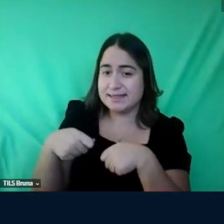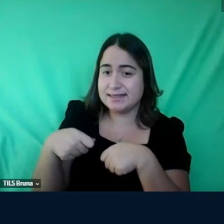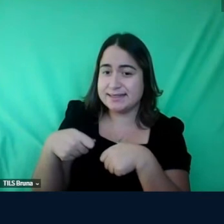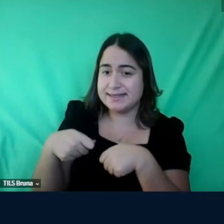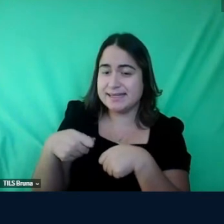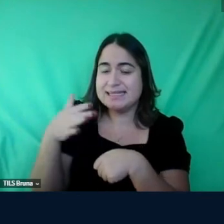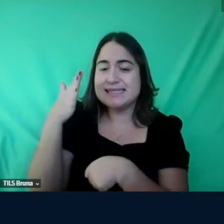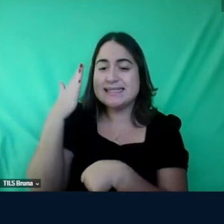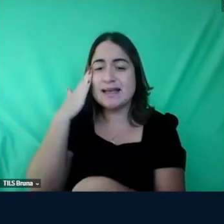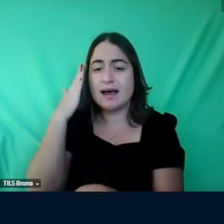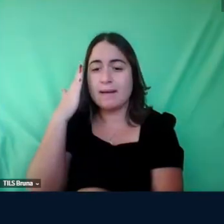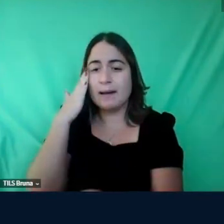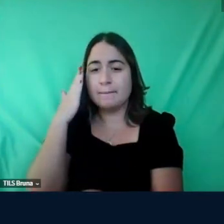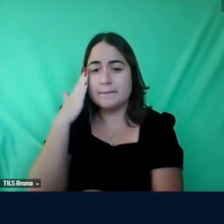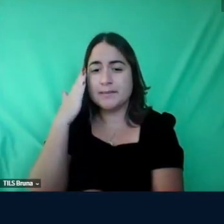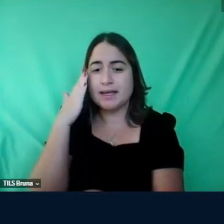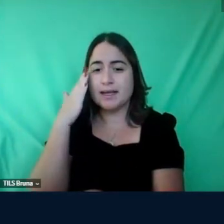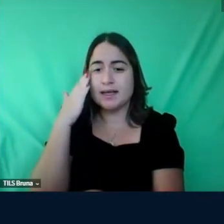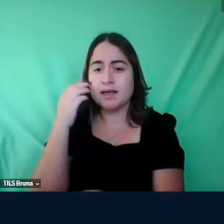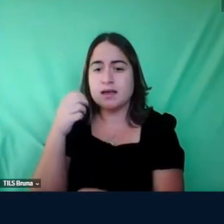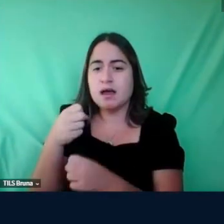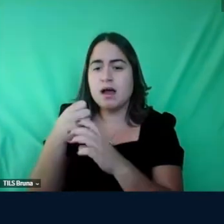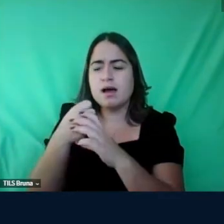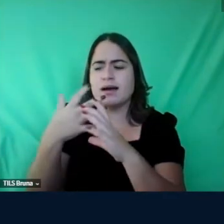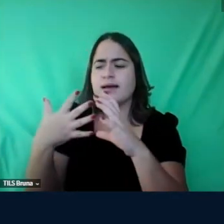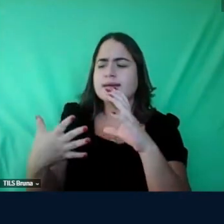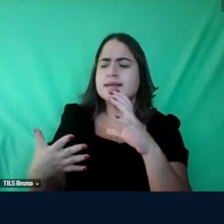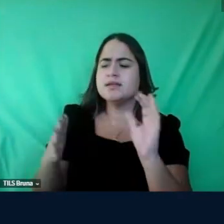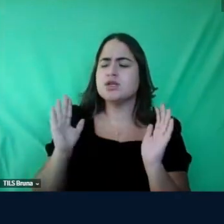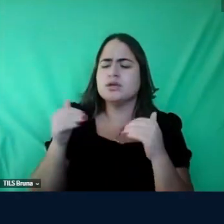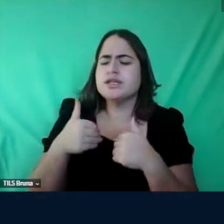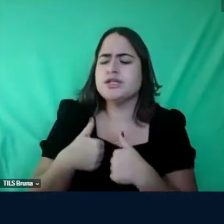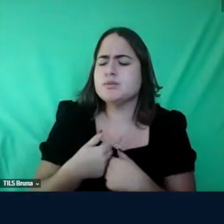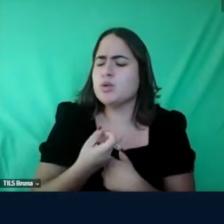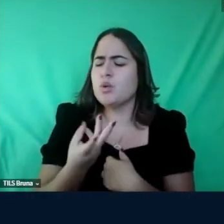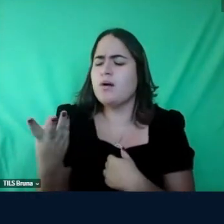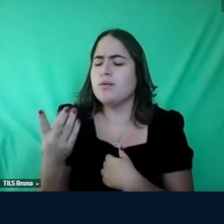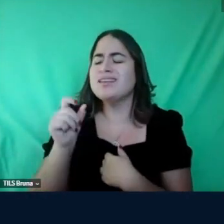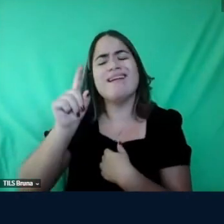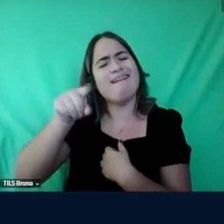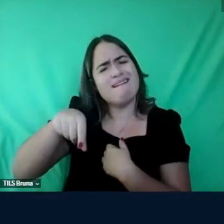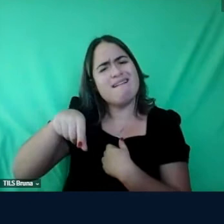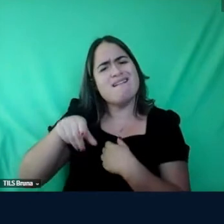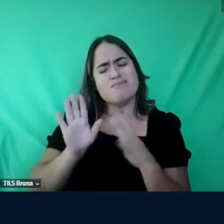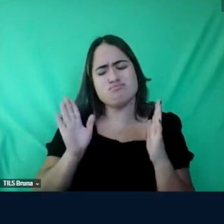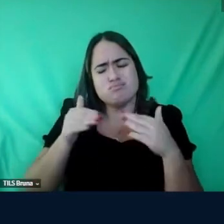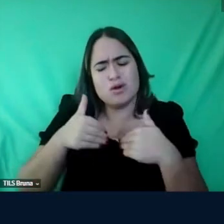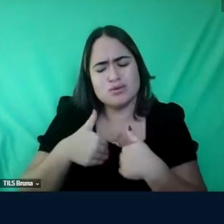saber quais são as características do autismo o que é autismo não é?